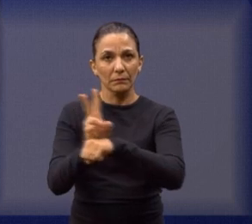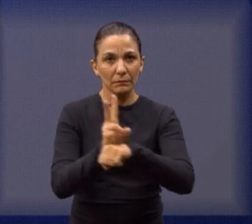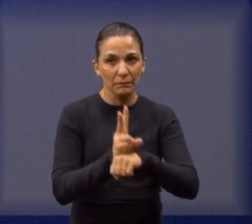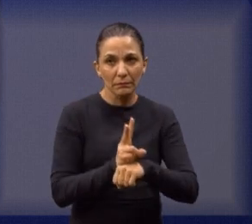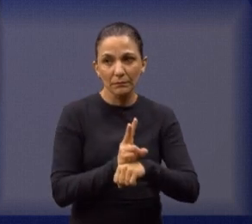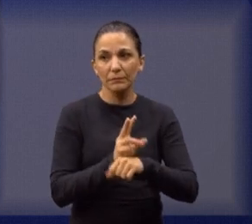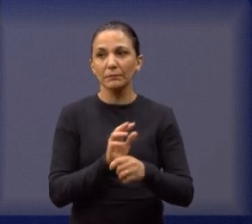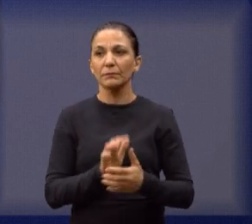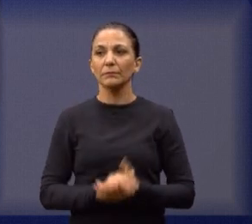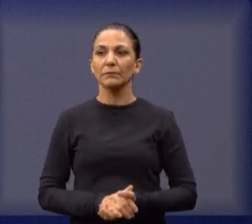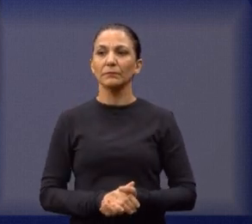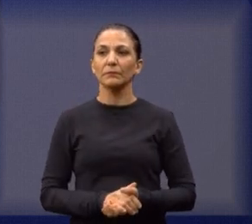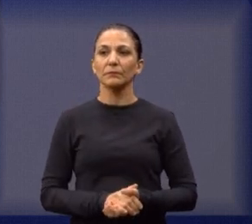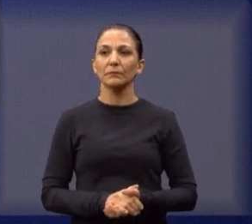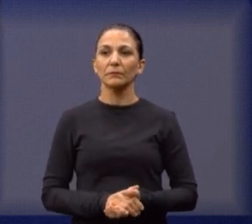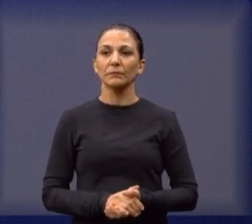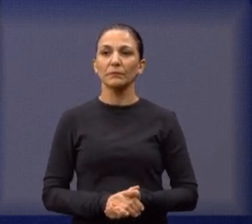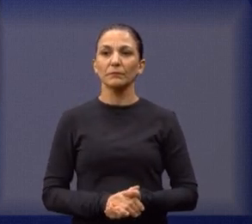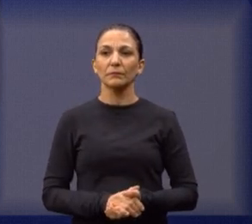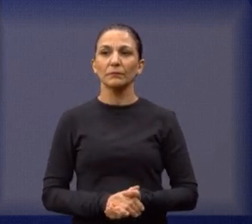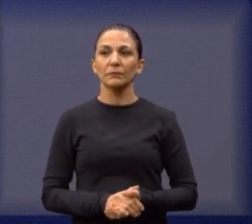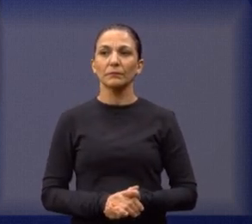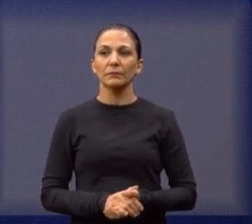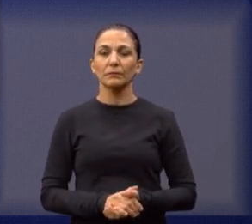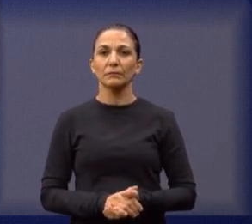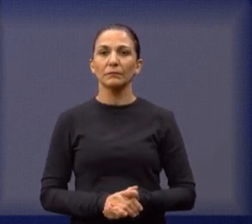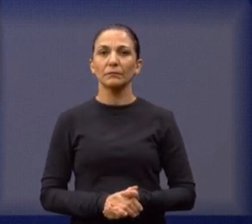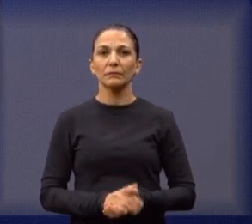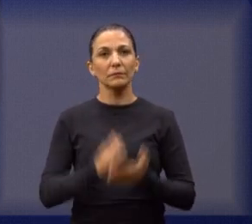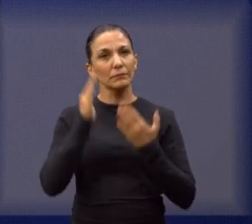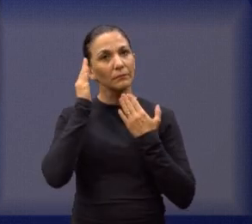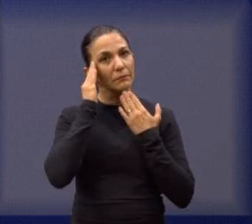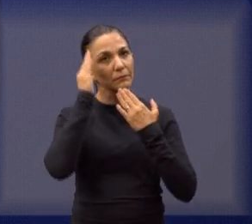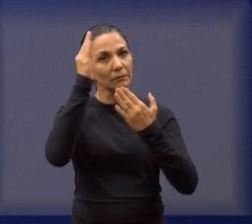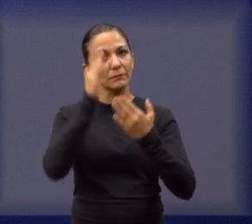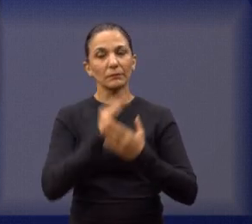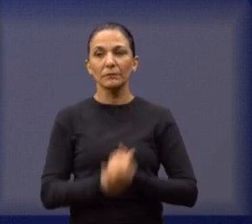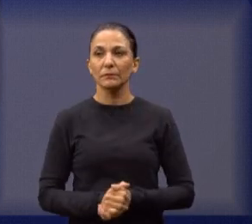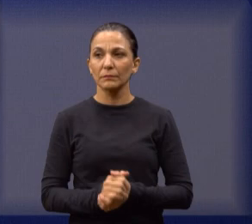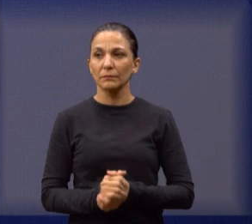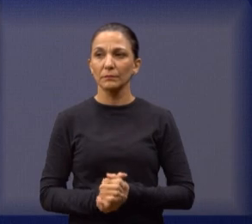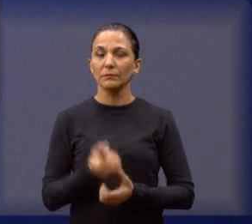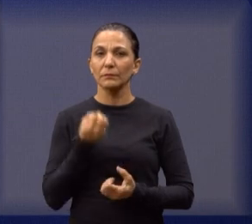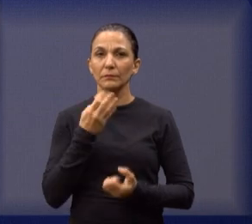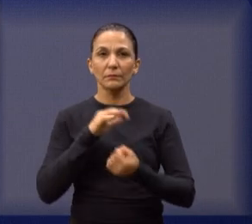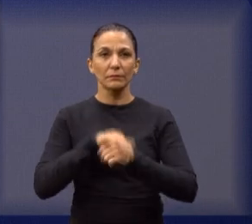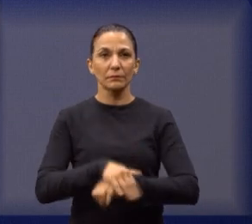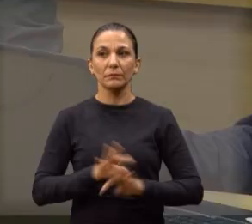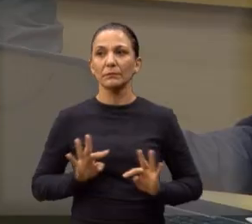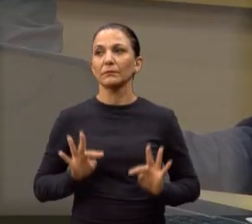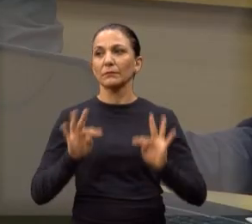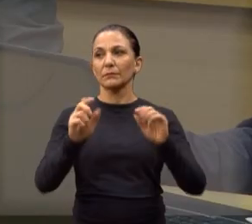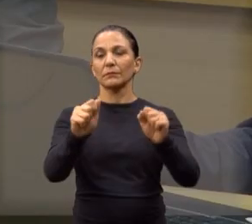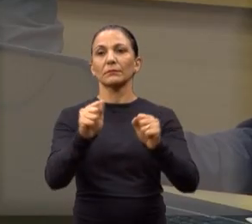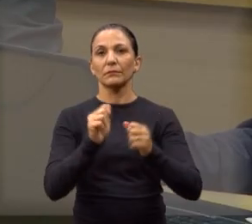Hoje é o Dia do Vigilante. Muito obrigado, presidente. Uma ótima noite a todos. Obrigado.